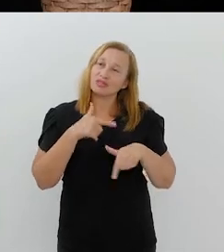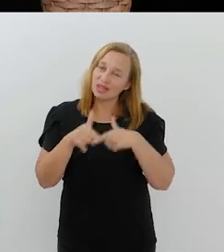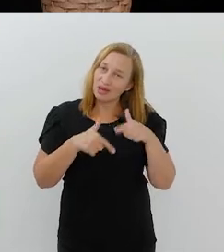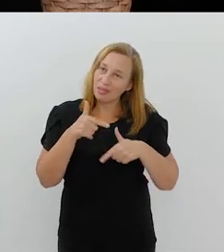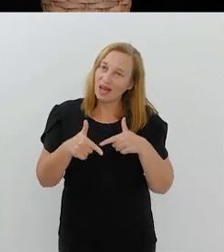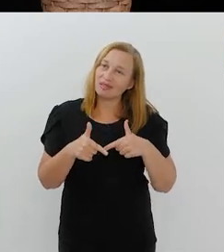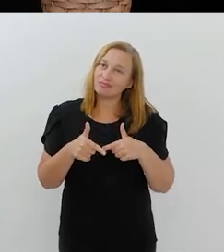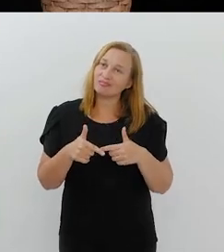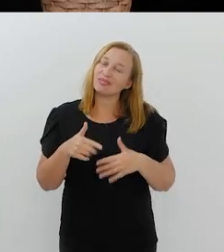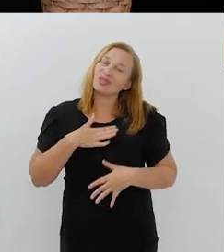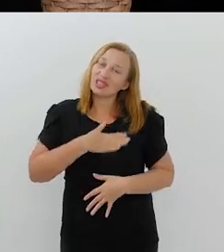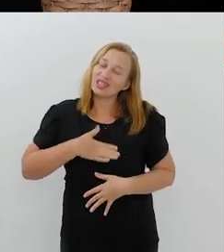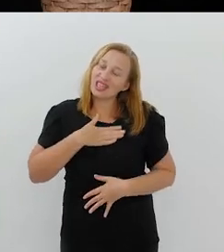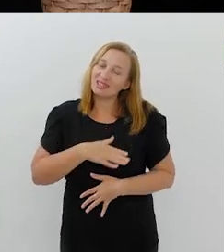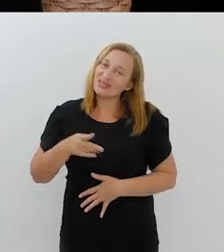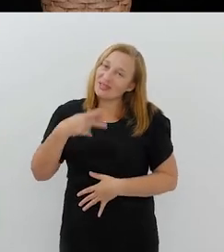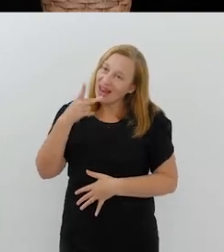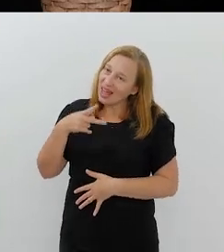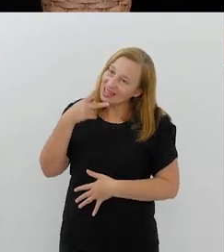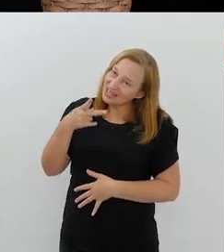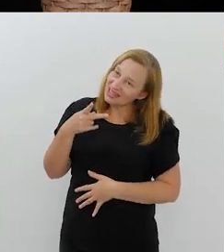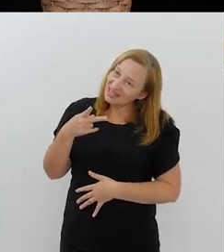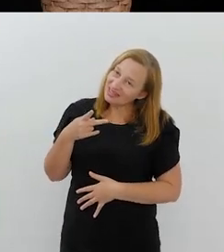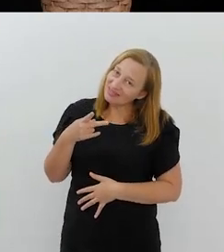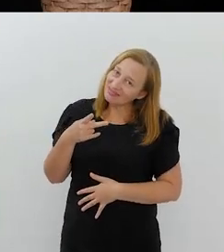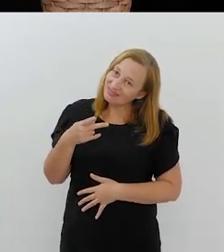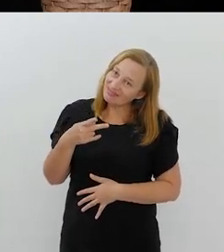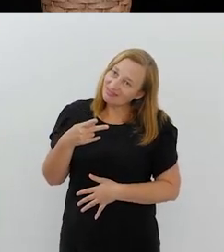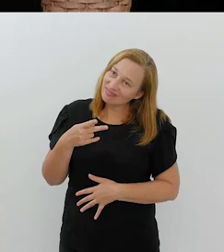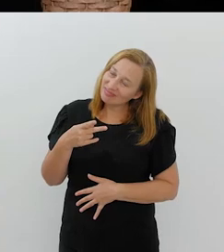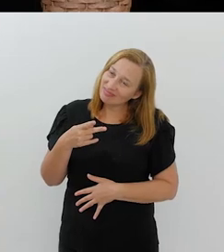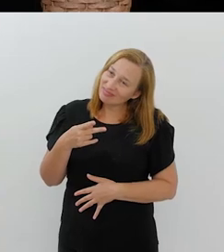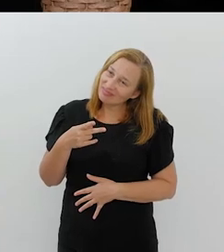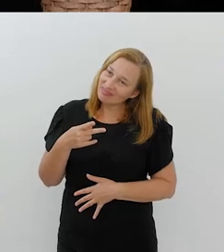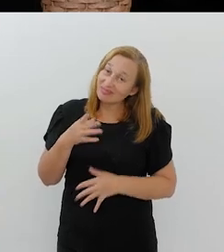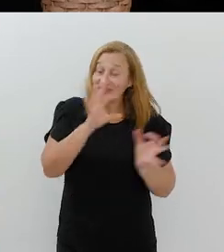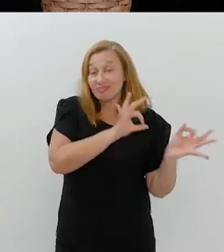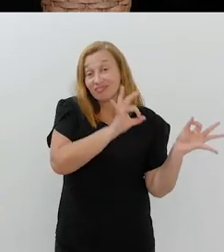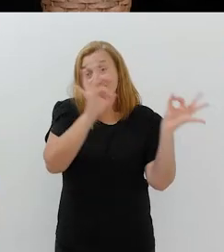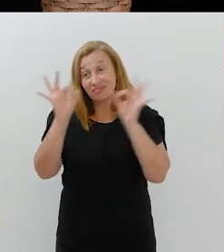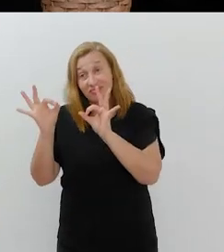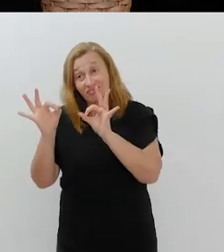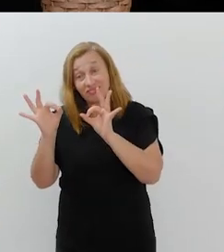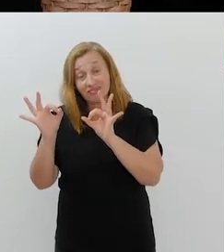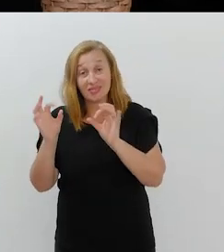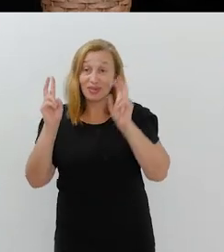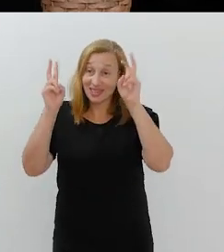toda a equipe por esse trabalho e que eu gostaria que você deixasse uma mensagem